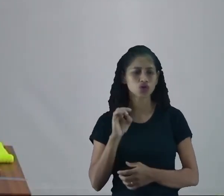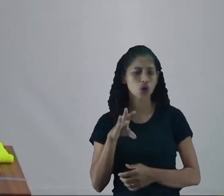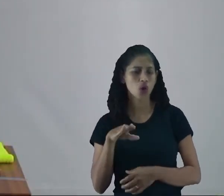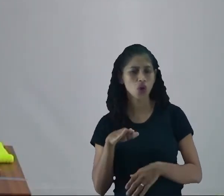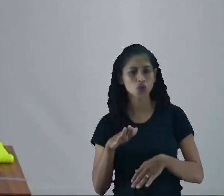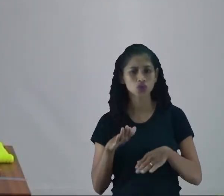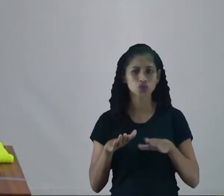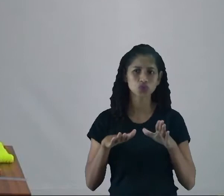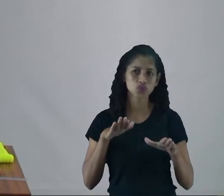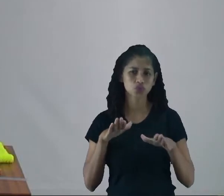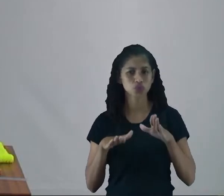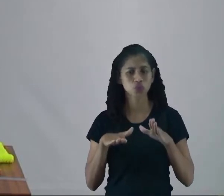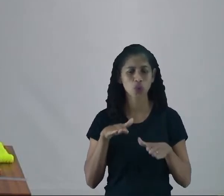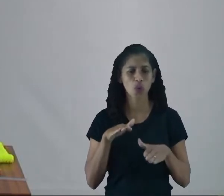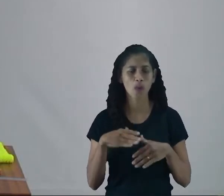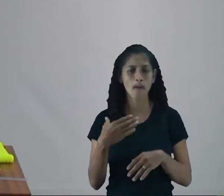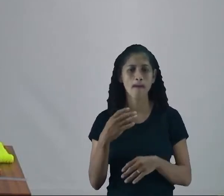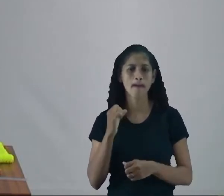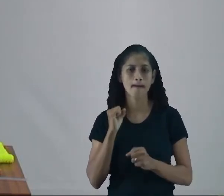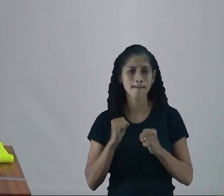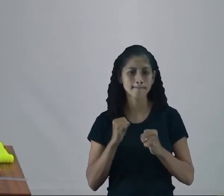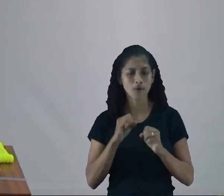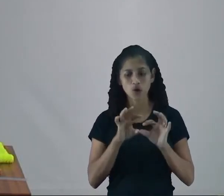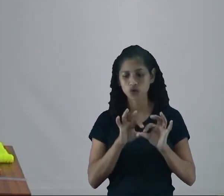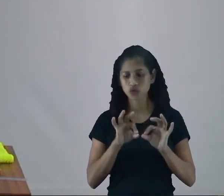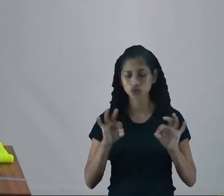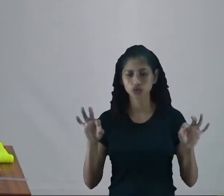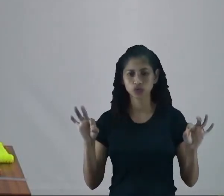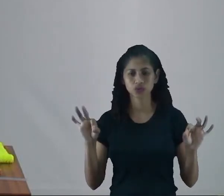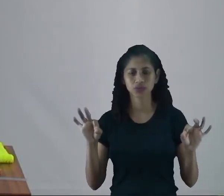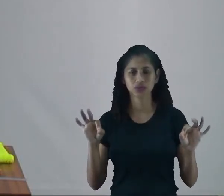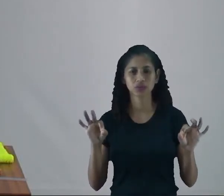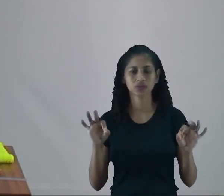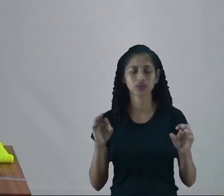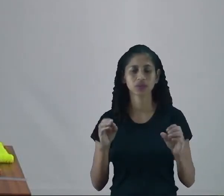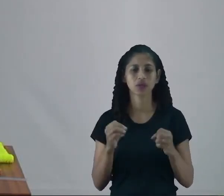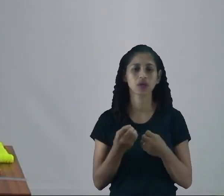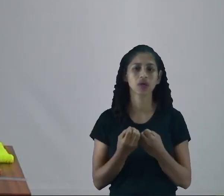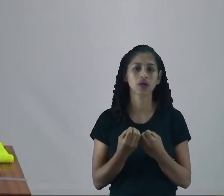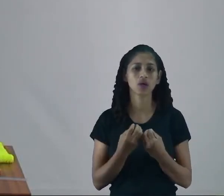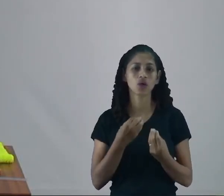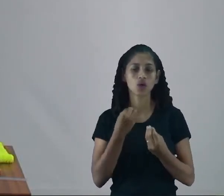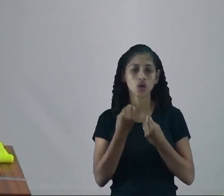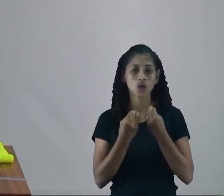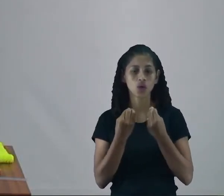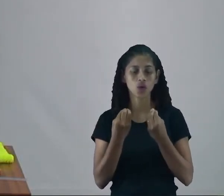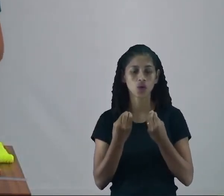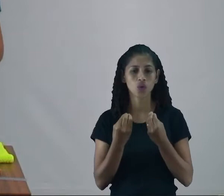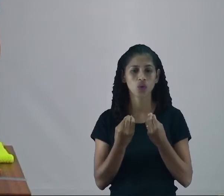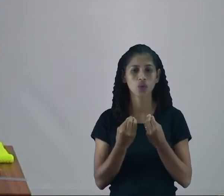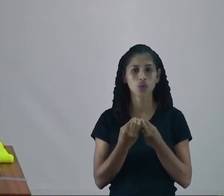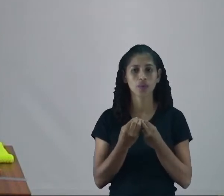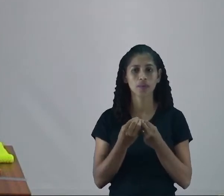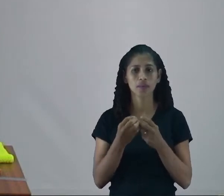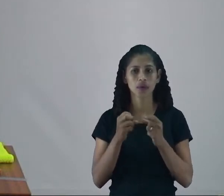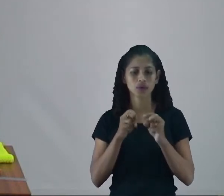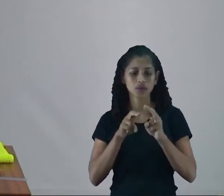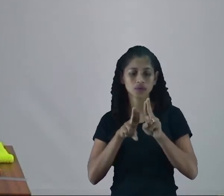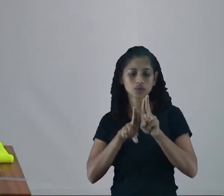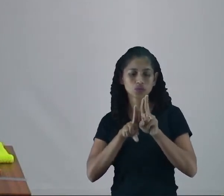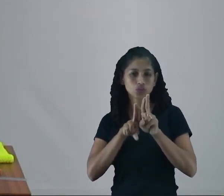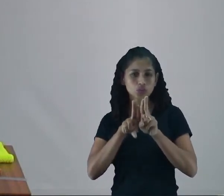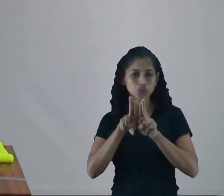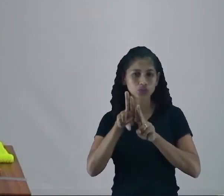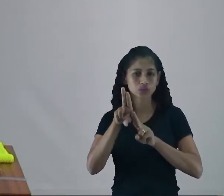métrica e os grandes, as coisas grandes eu posso usar treina? Não. Como a unidade de medida, ela é